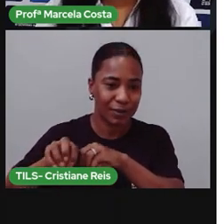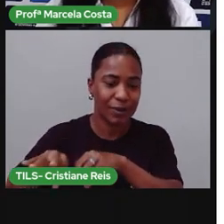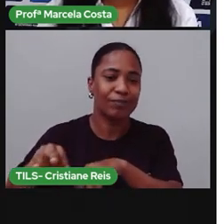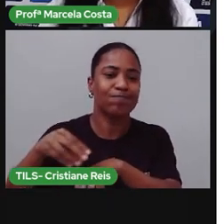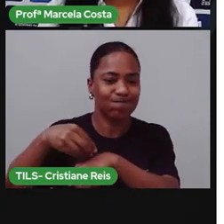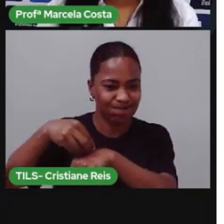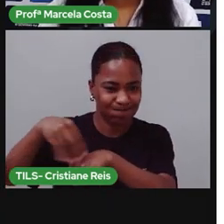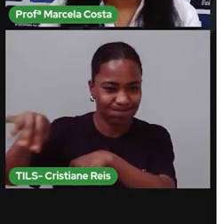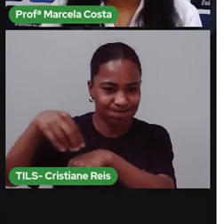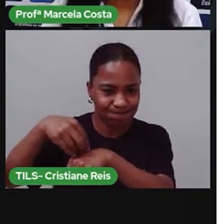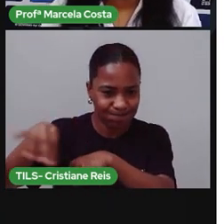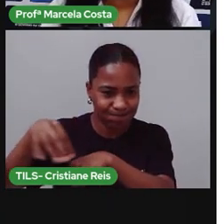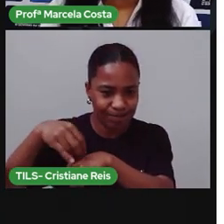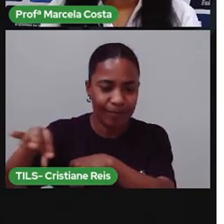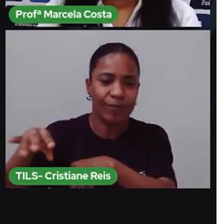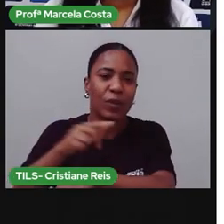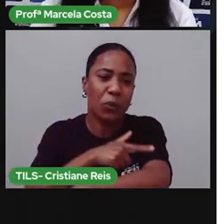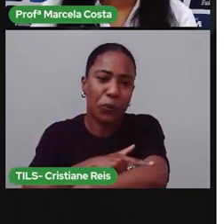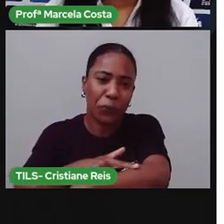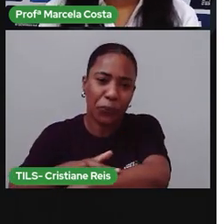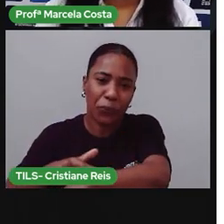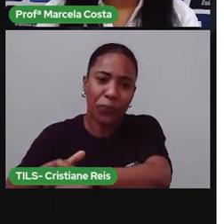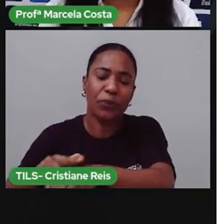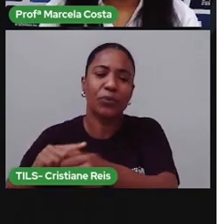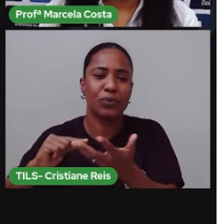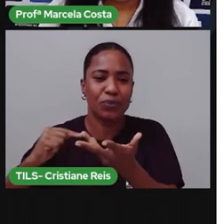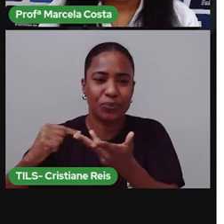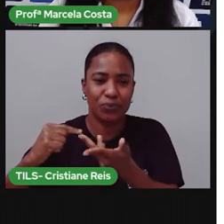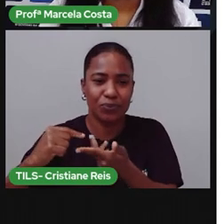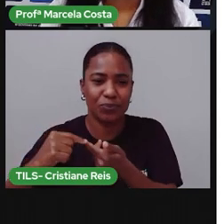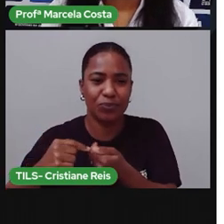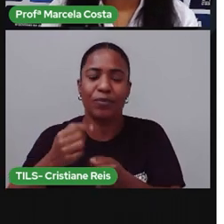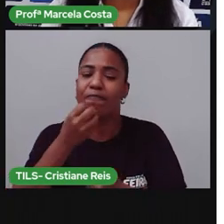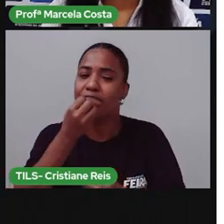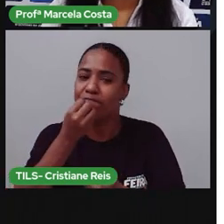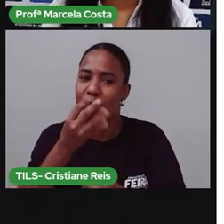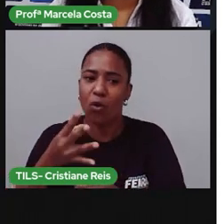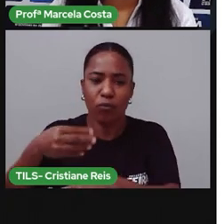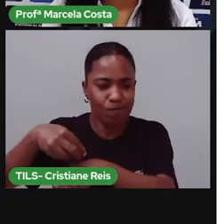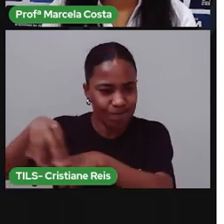os valores que a família de vocês preza.